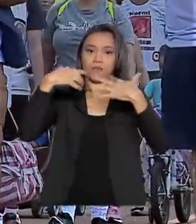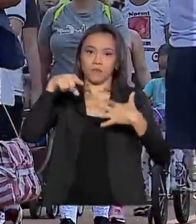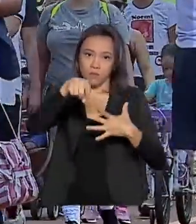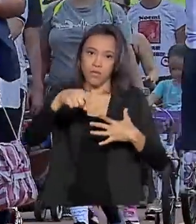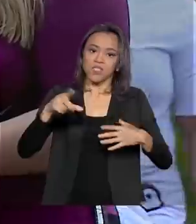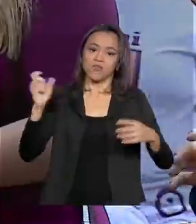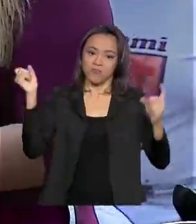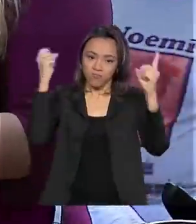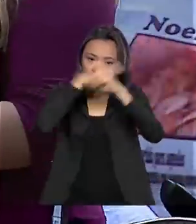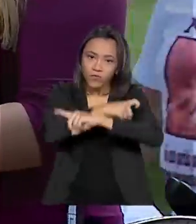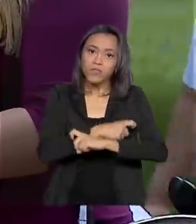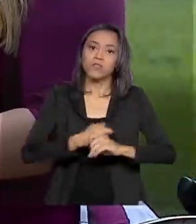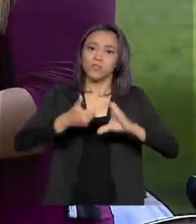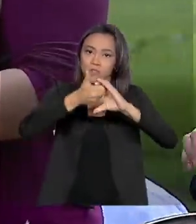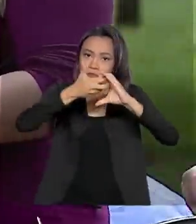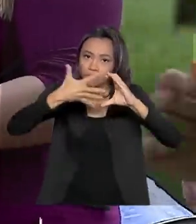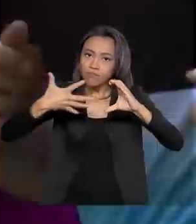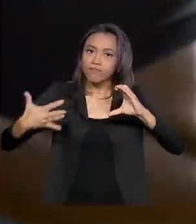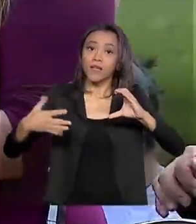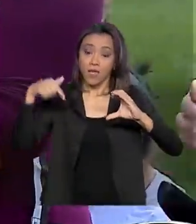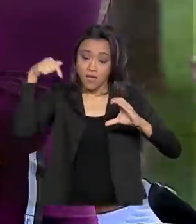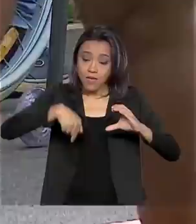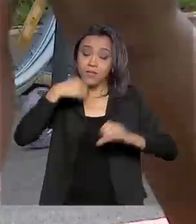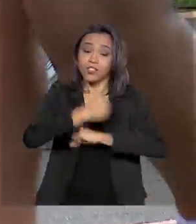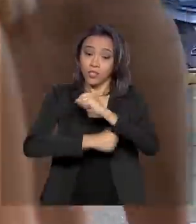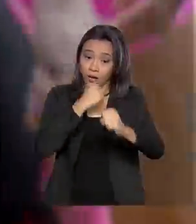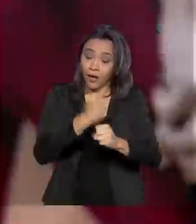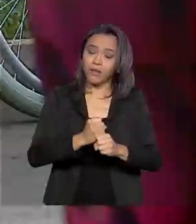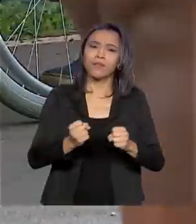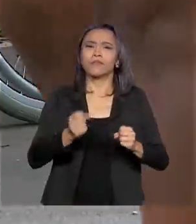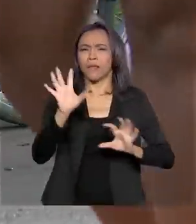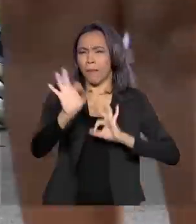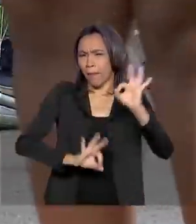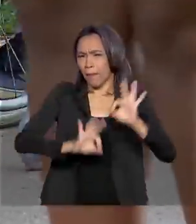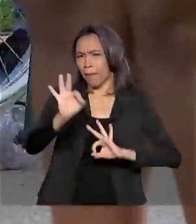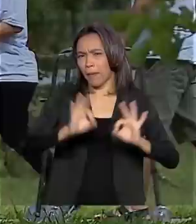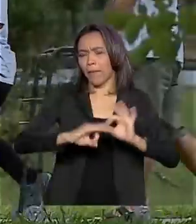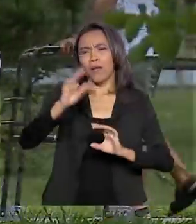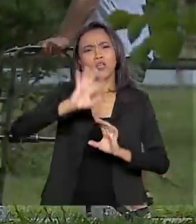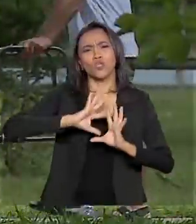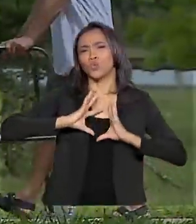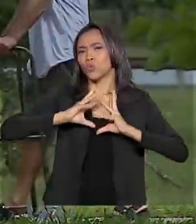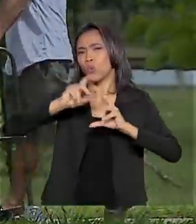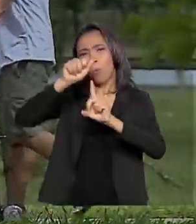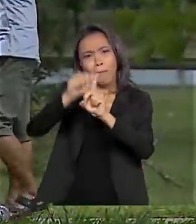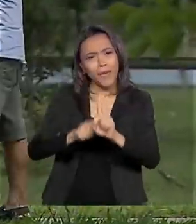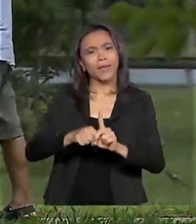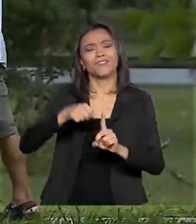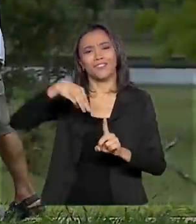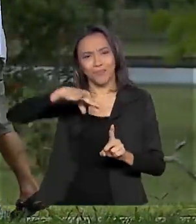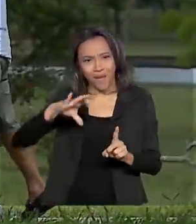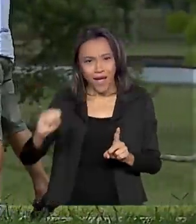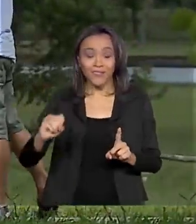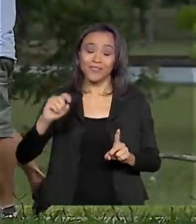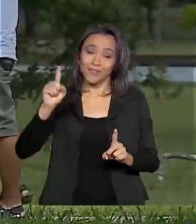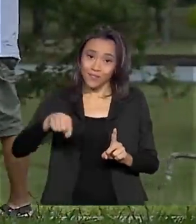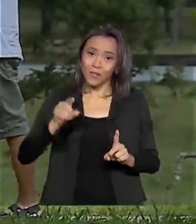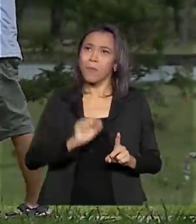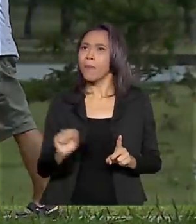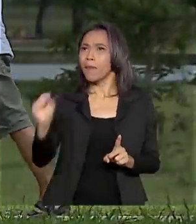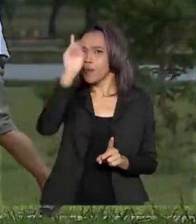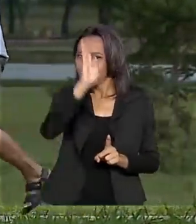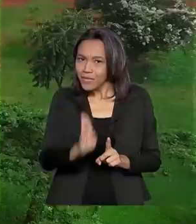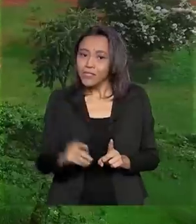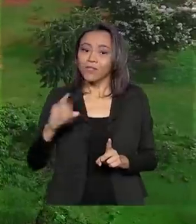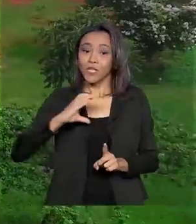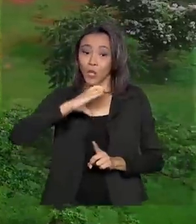pacientes. Neste ano, estão programados eventos e atividades durante todo o mês de março no país inteiro, coordenados pelo Instituto